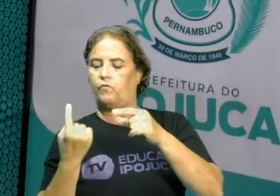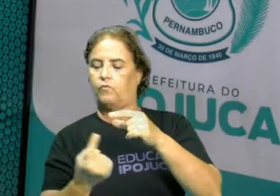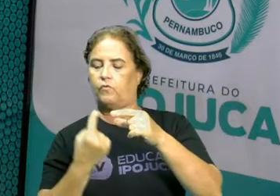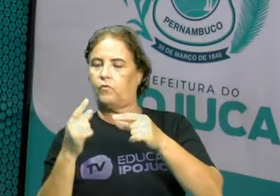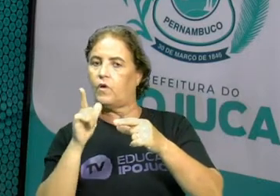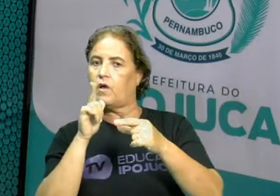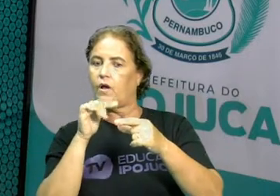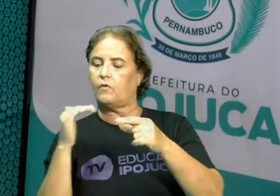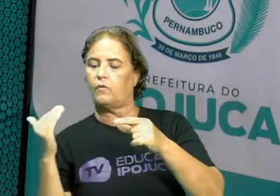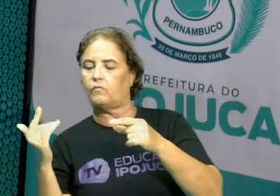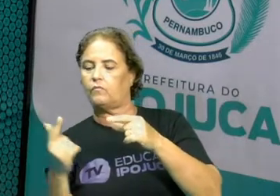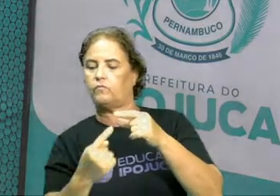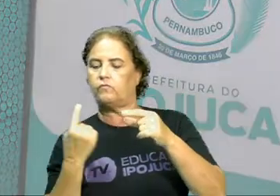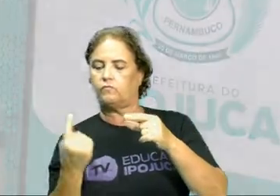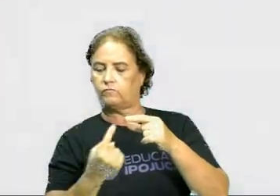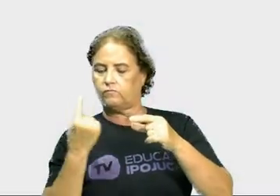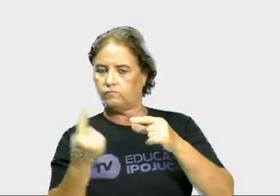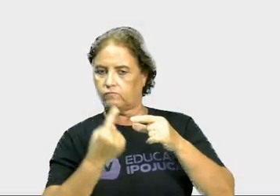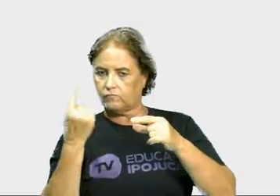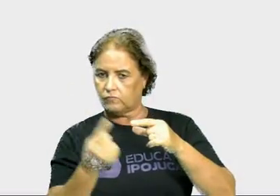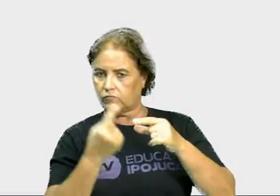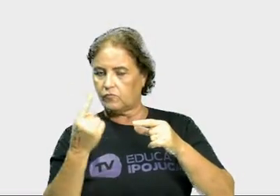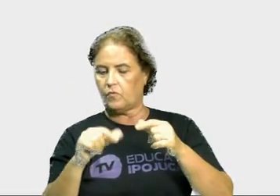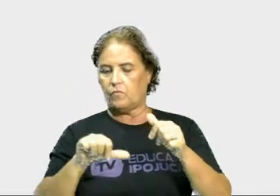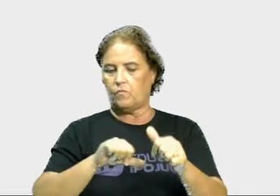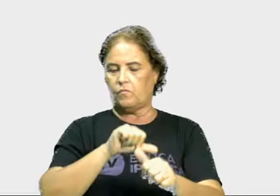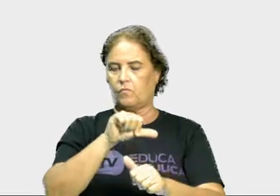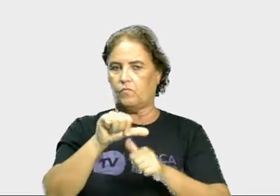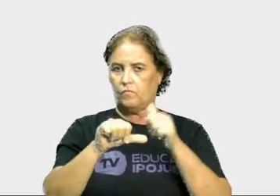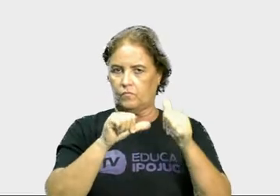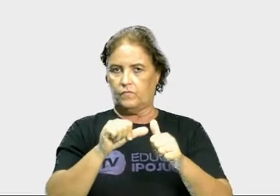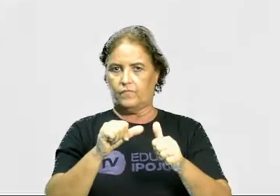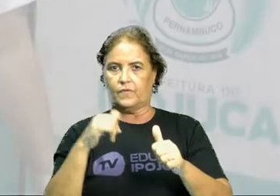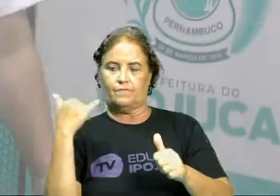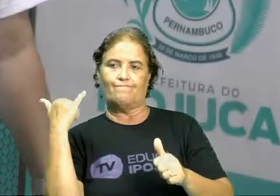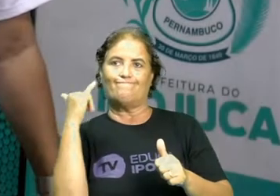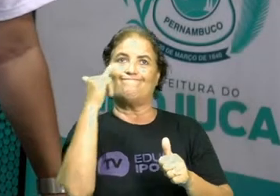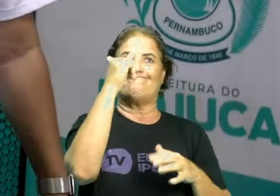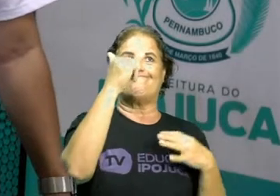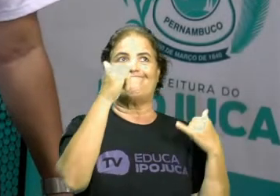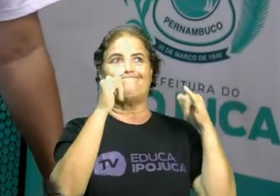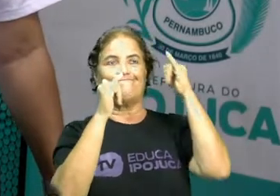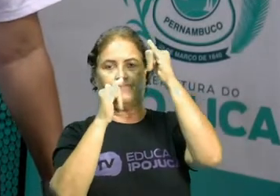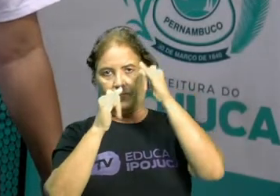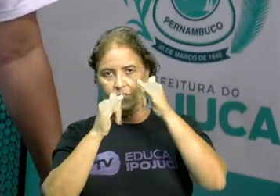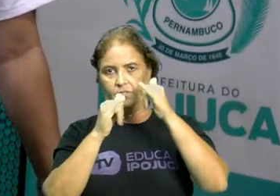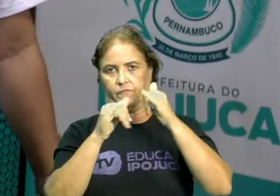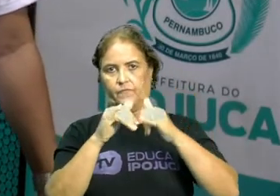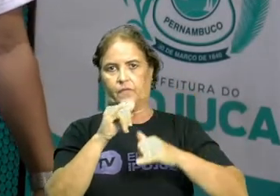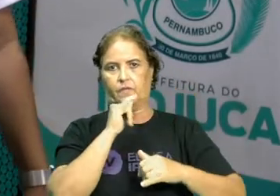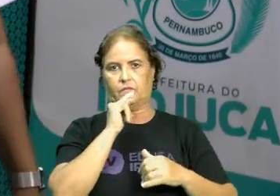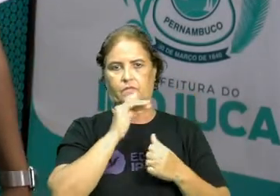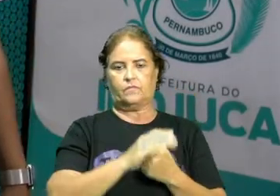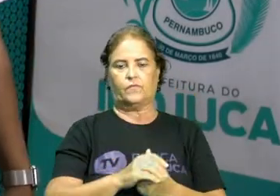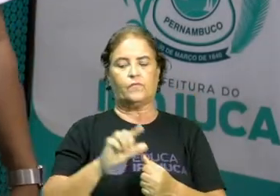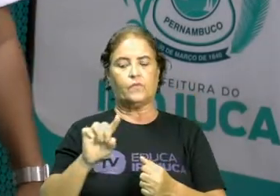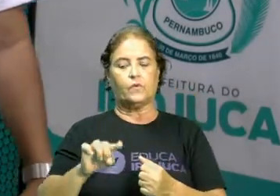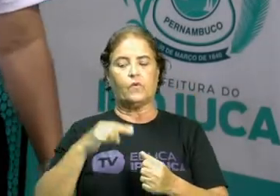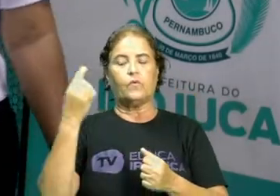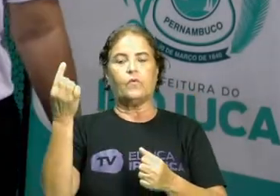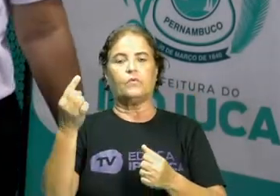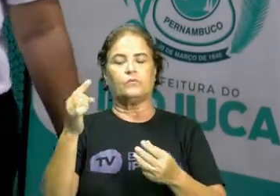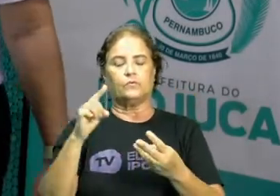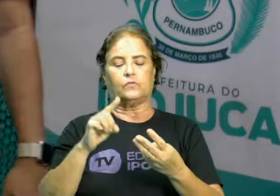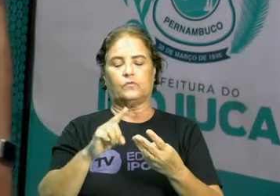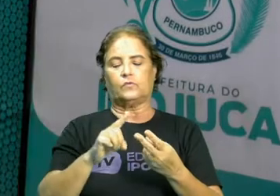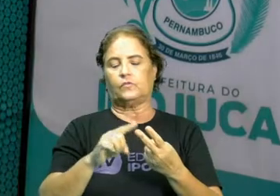passa, ela vai gerar energia elétrica. Isso é um dos exemplos. Um outro exemplo que eu